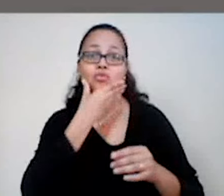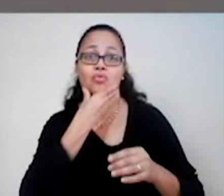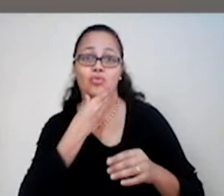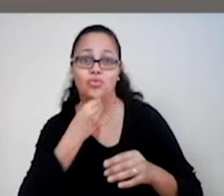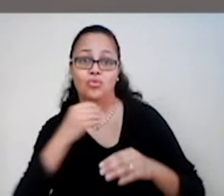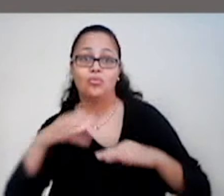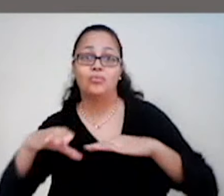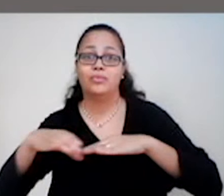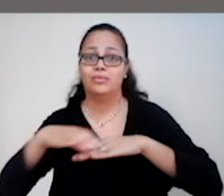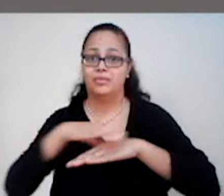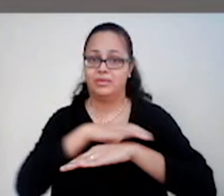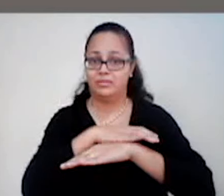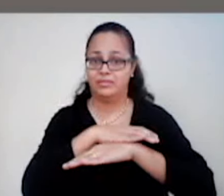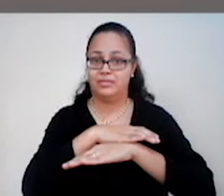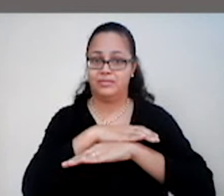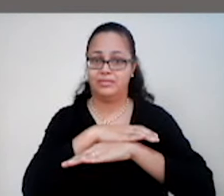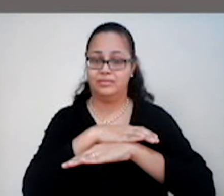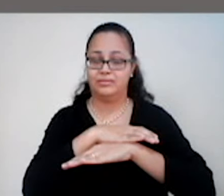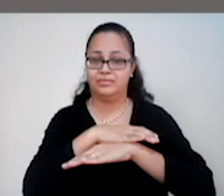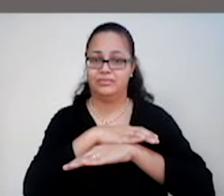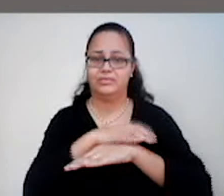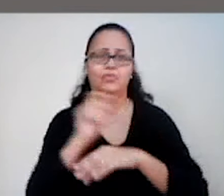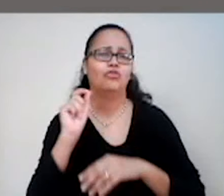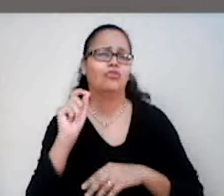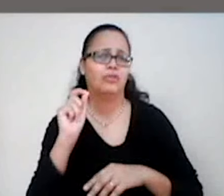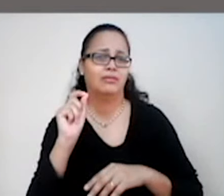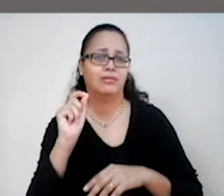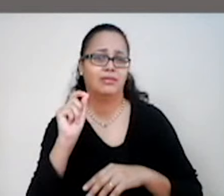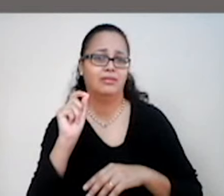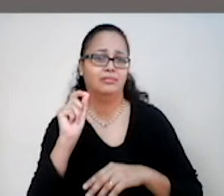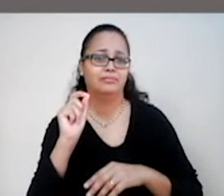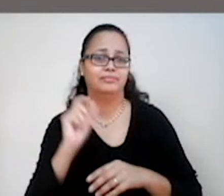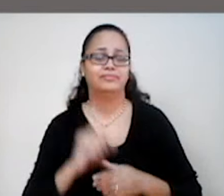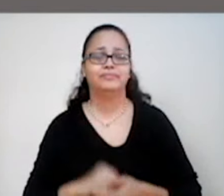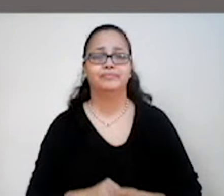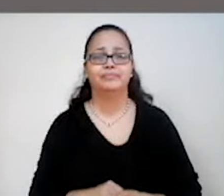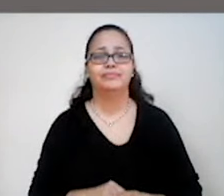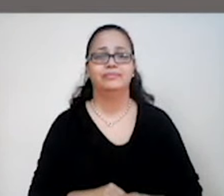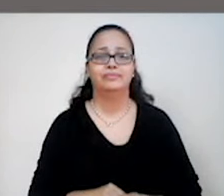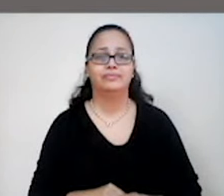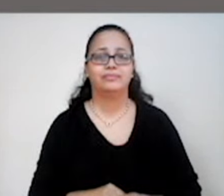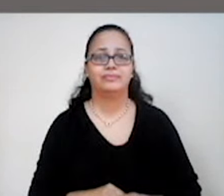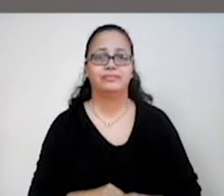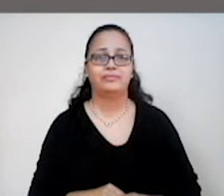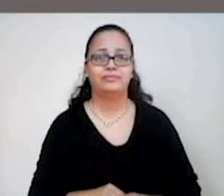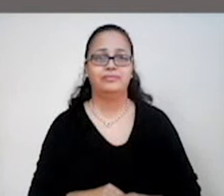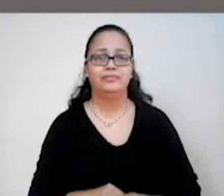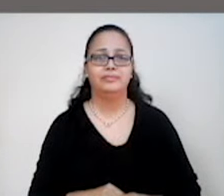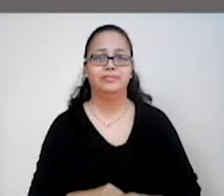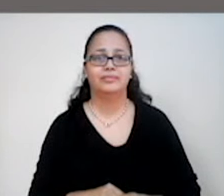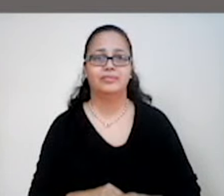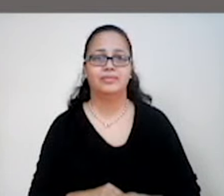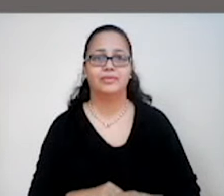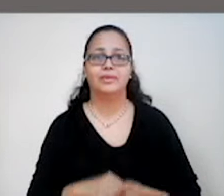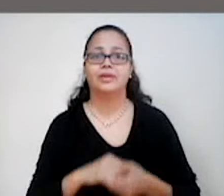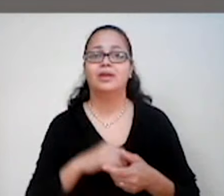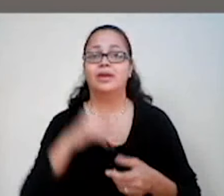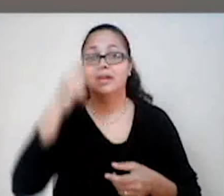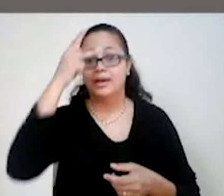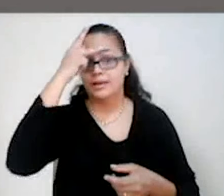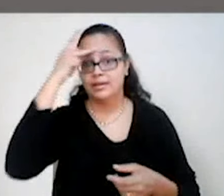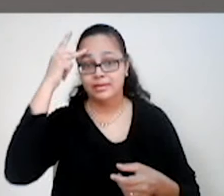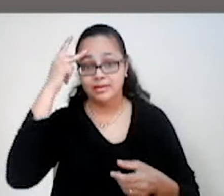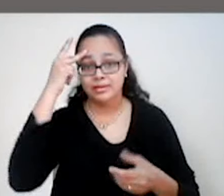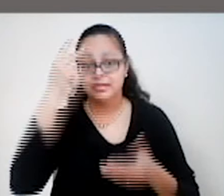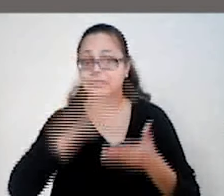O que é uma corporação de ofício, então? Vamos ver. Os artesãos de cada